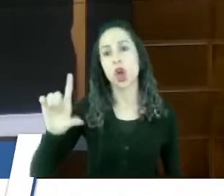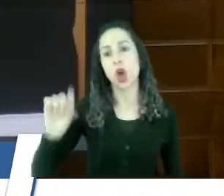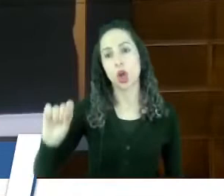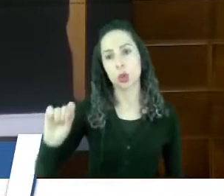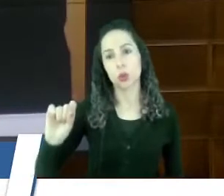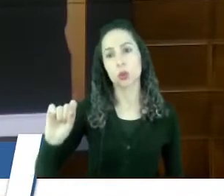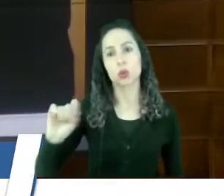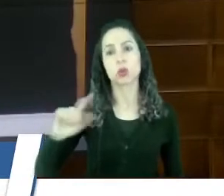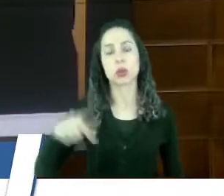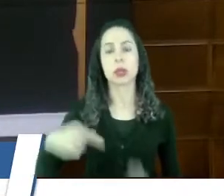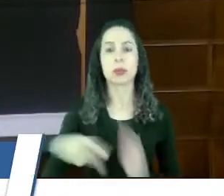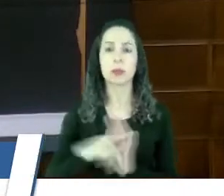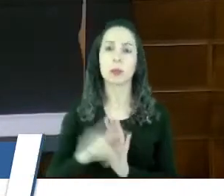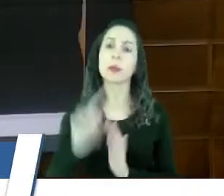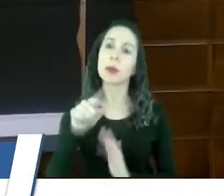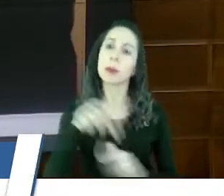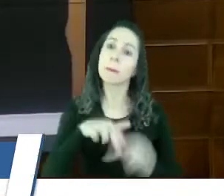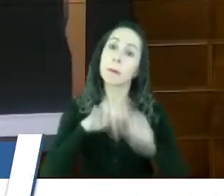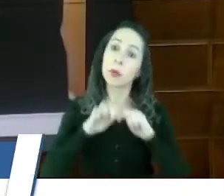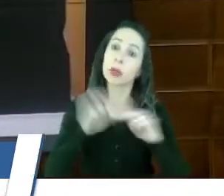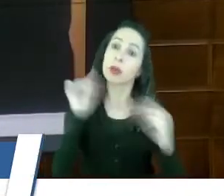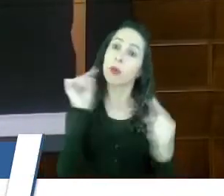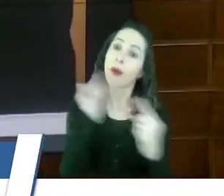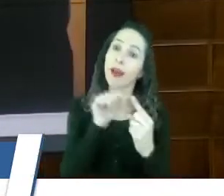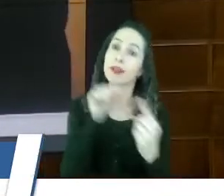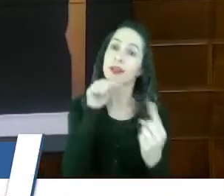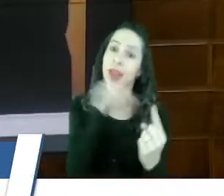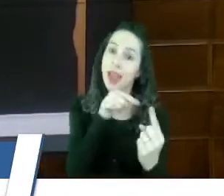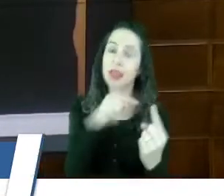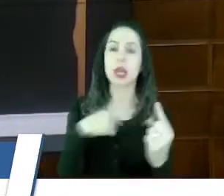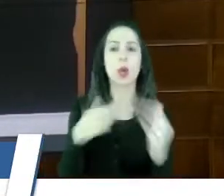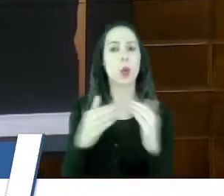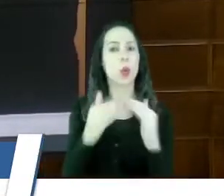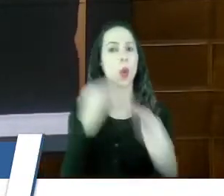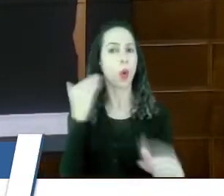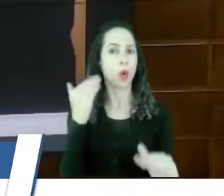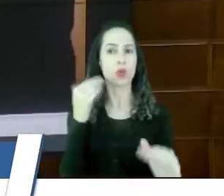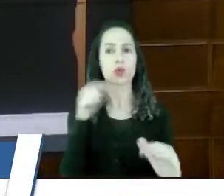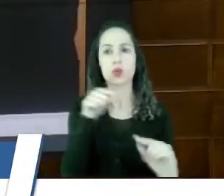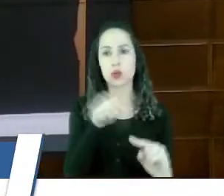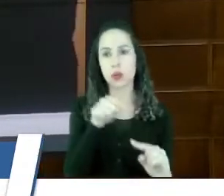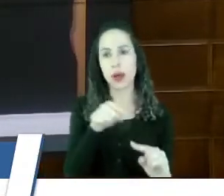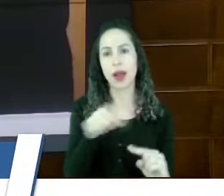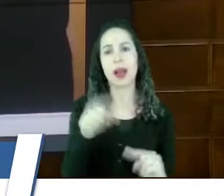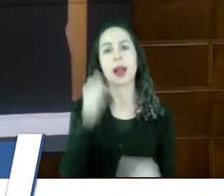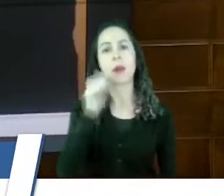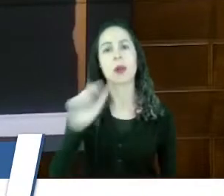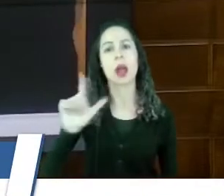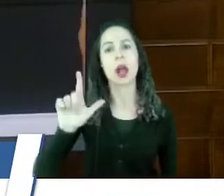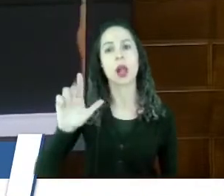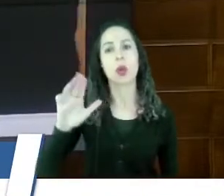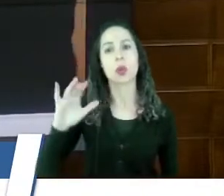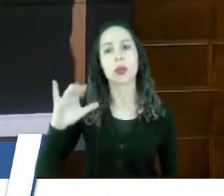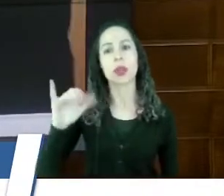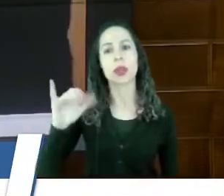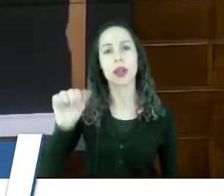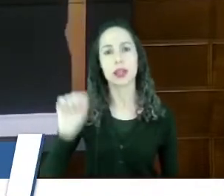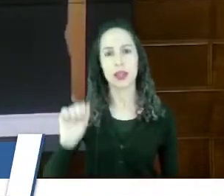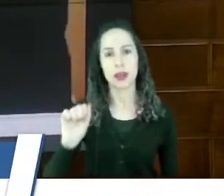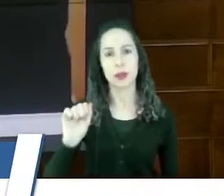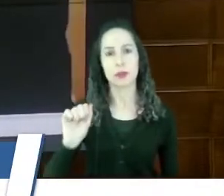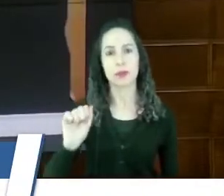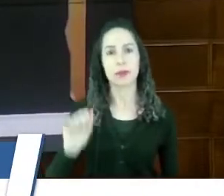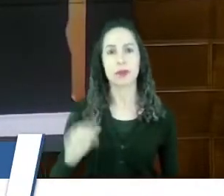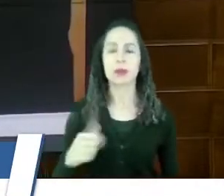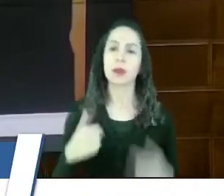esse motivo, apenas nesse ponto, eu discordo da ilustre de embargadora Luciana. Fica, então, o meu